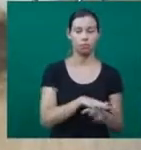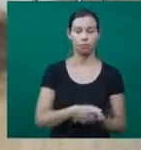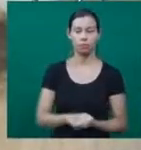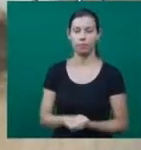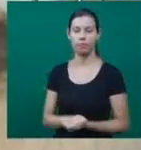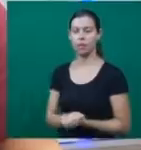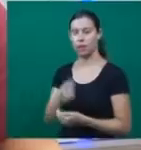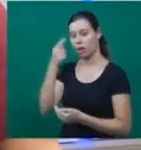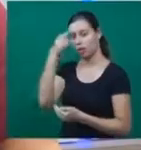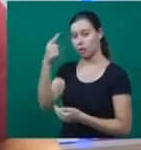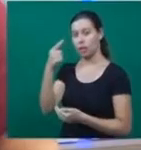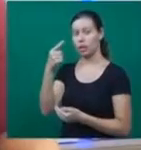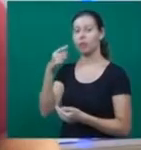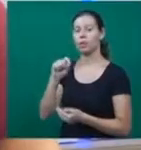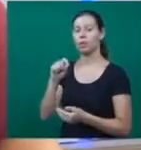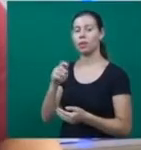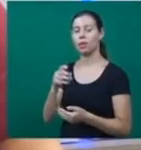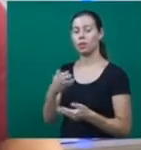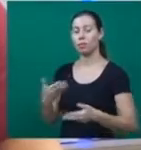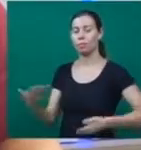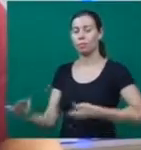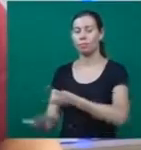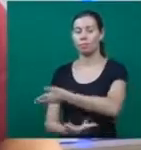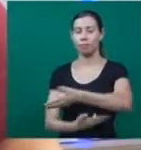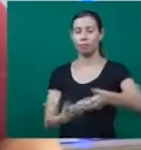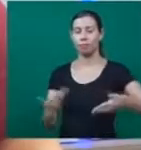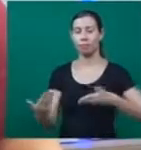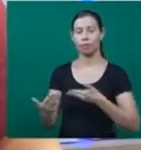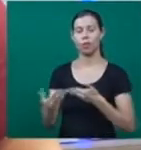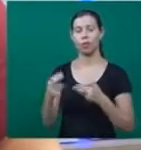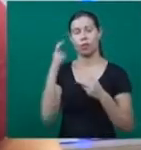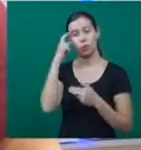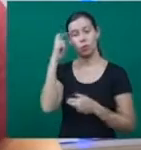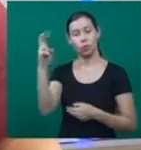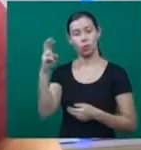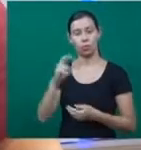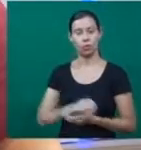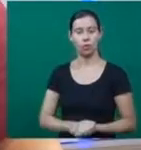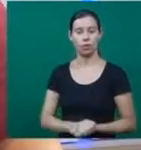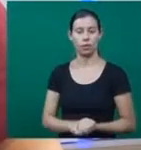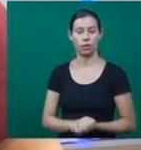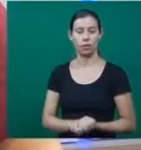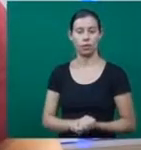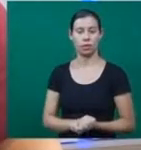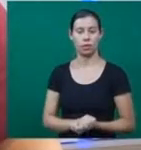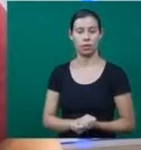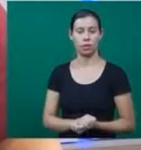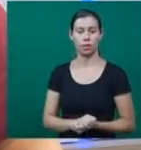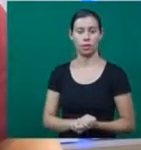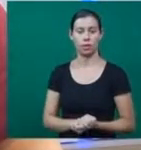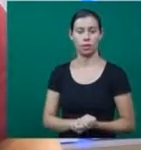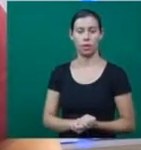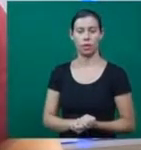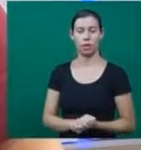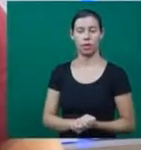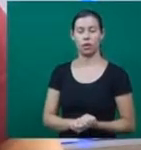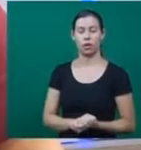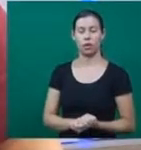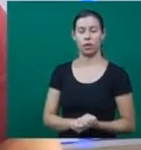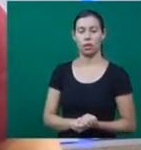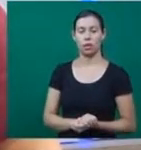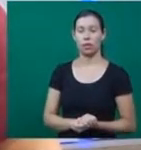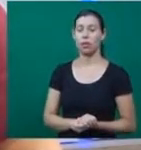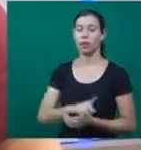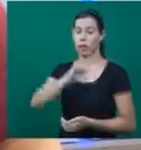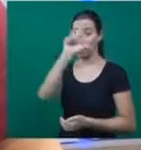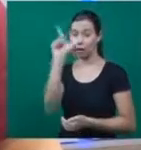inclusão. É, a ideia é compartilhar a cultura do Mali. É um país muito rico em termos de cultura e diferenciado do que a gente